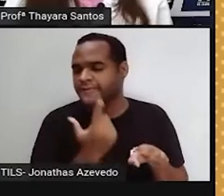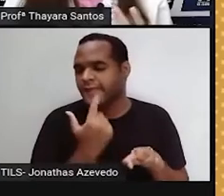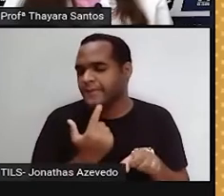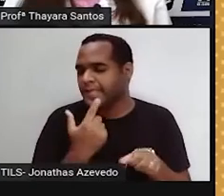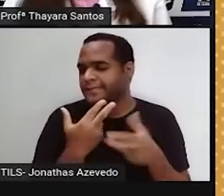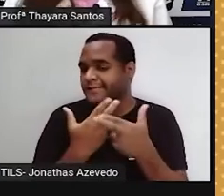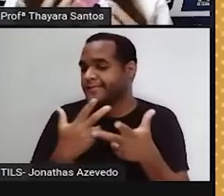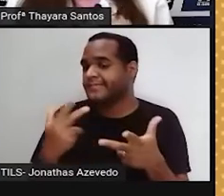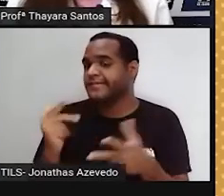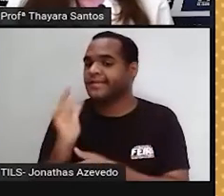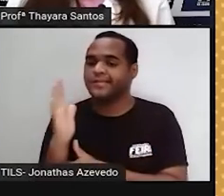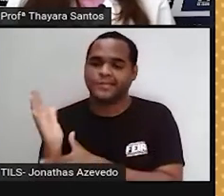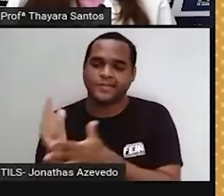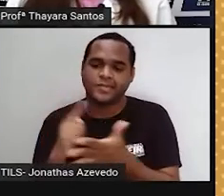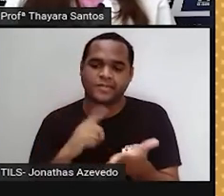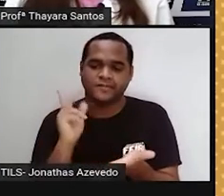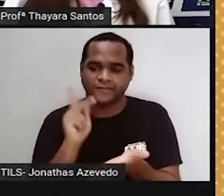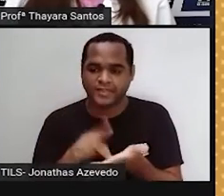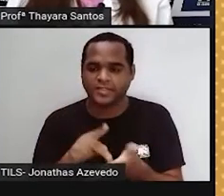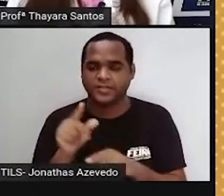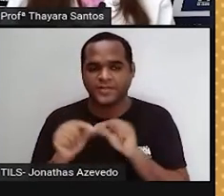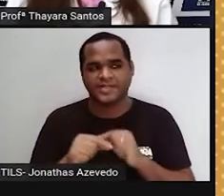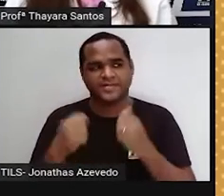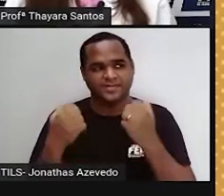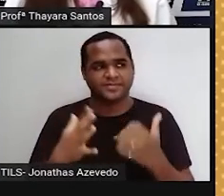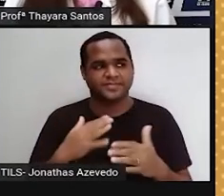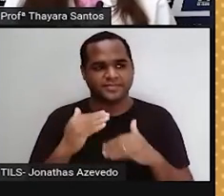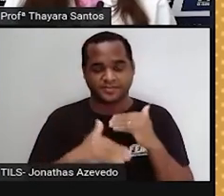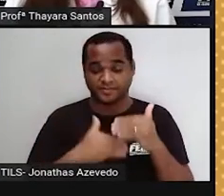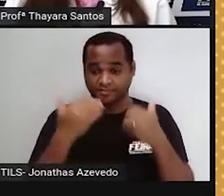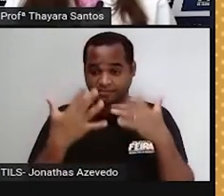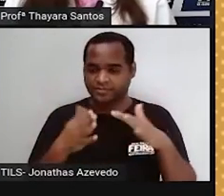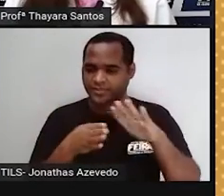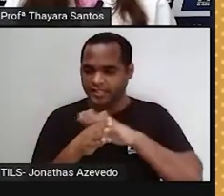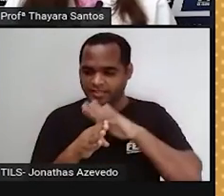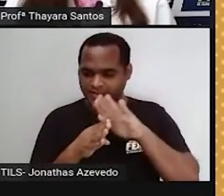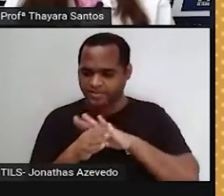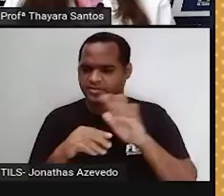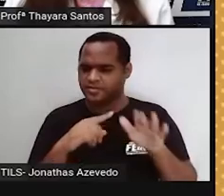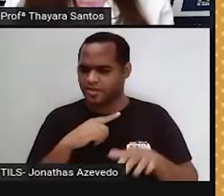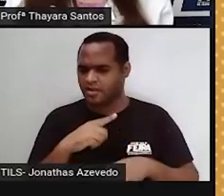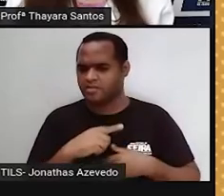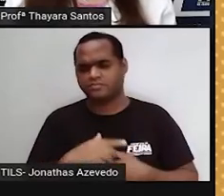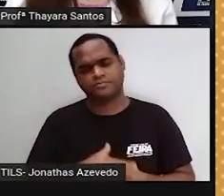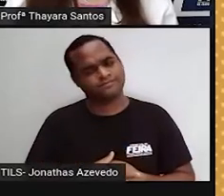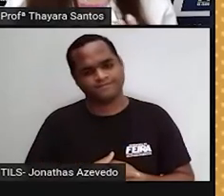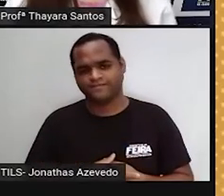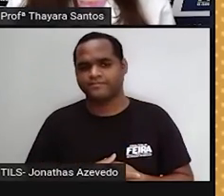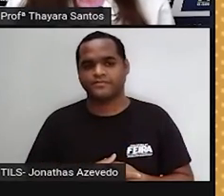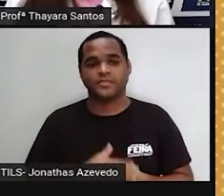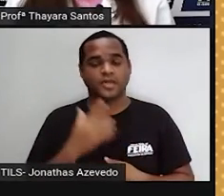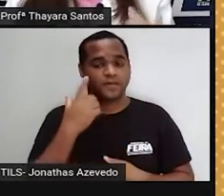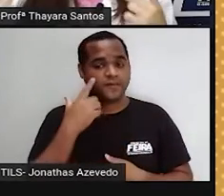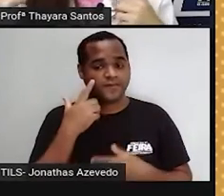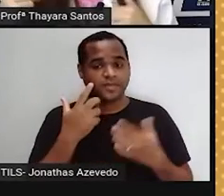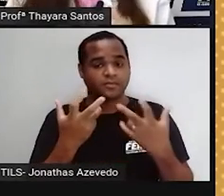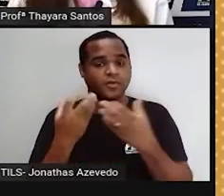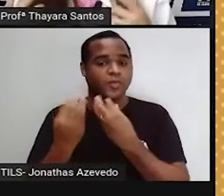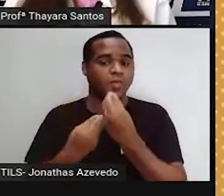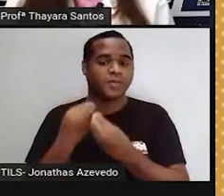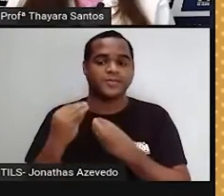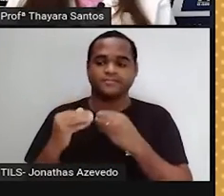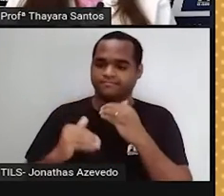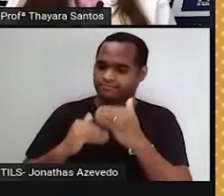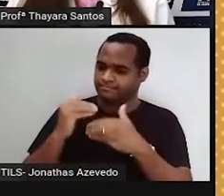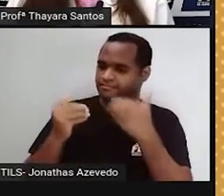plantas. E se elas não realizam o processo de fotossíntese, a gente não vai ter acesso a esses recursos. Então, tão vendo como esse processo que a gente não